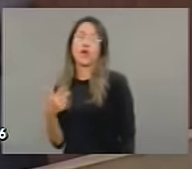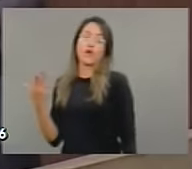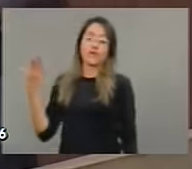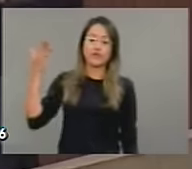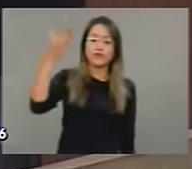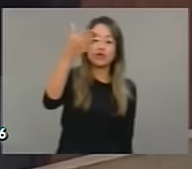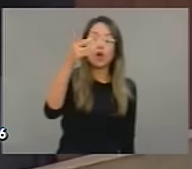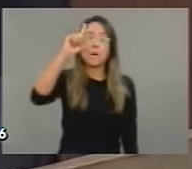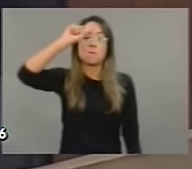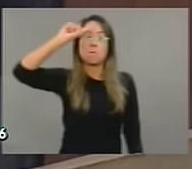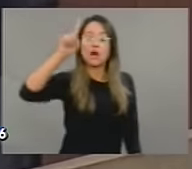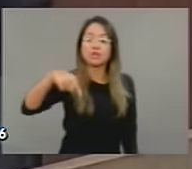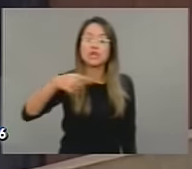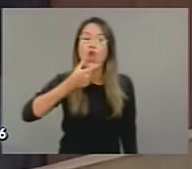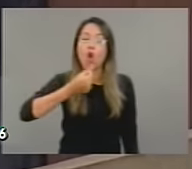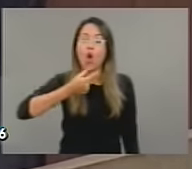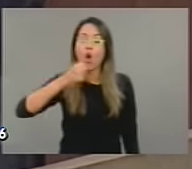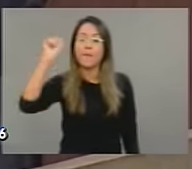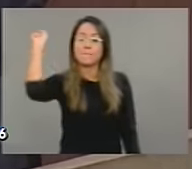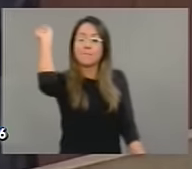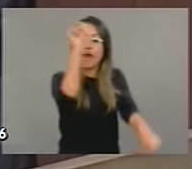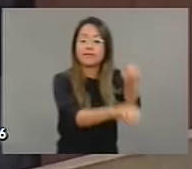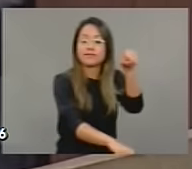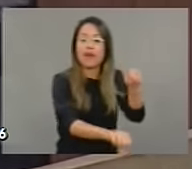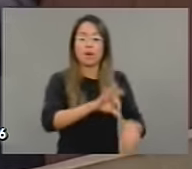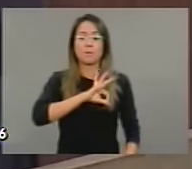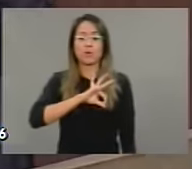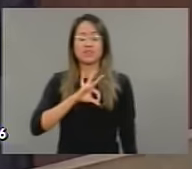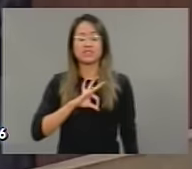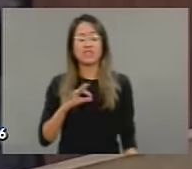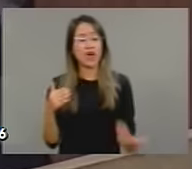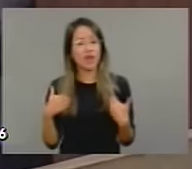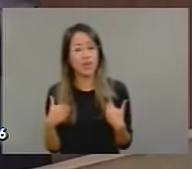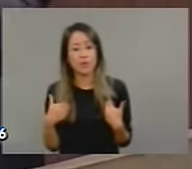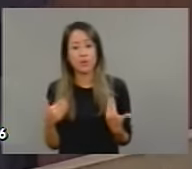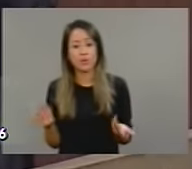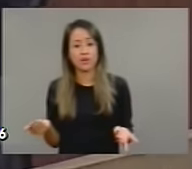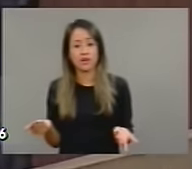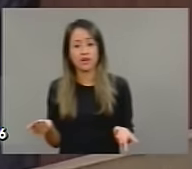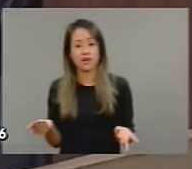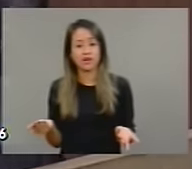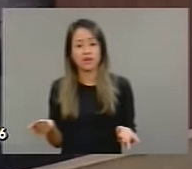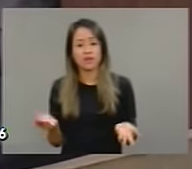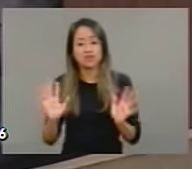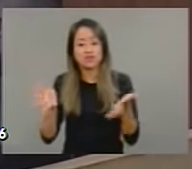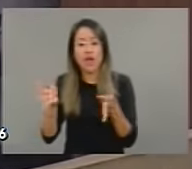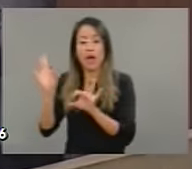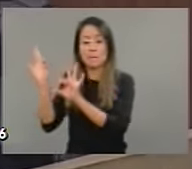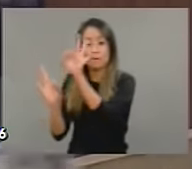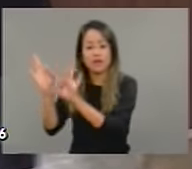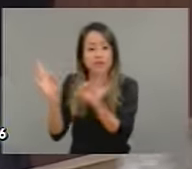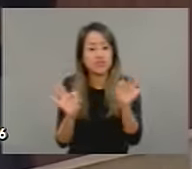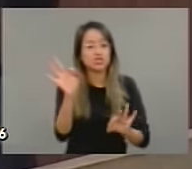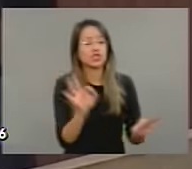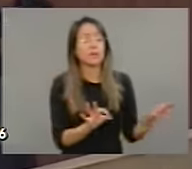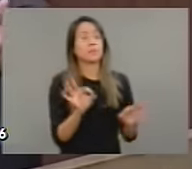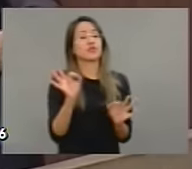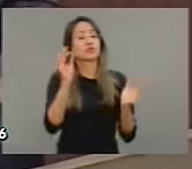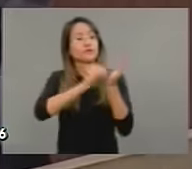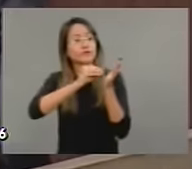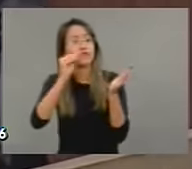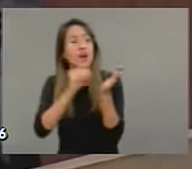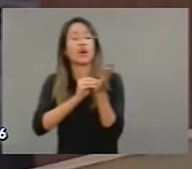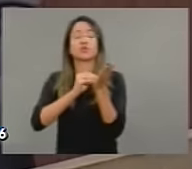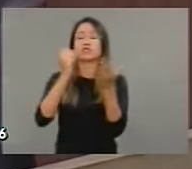pública, que nós queremos uma política de segurança pública pensada, planejada, que fortaleça os